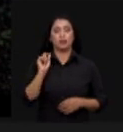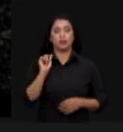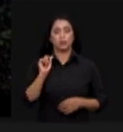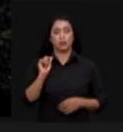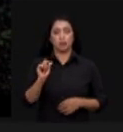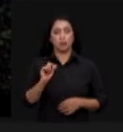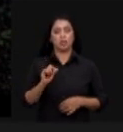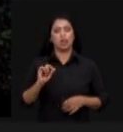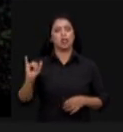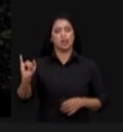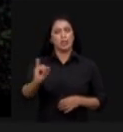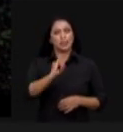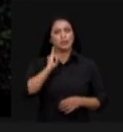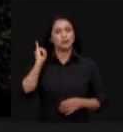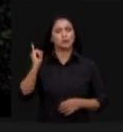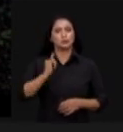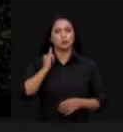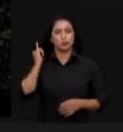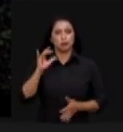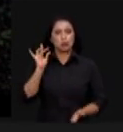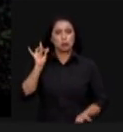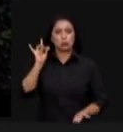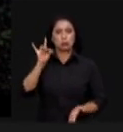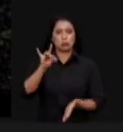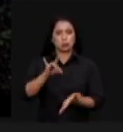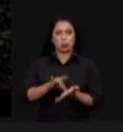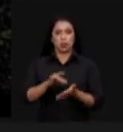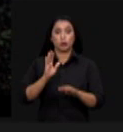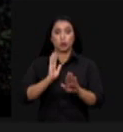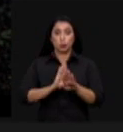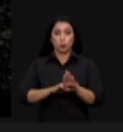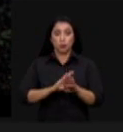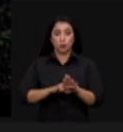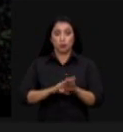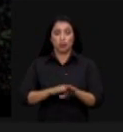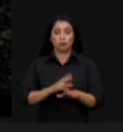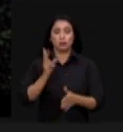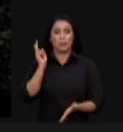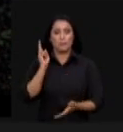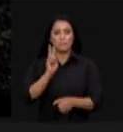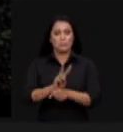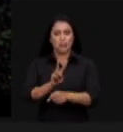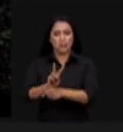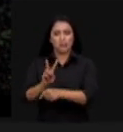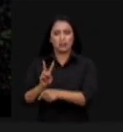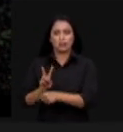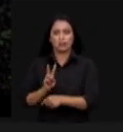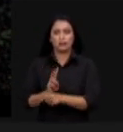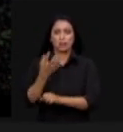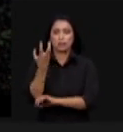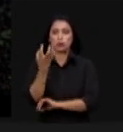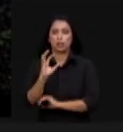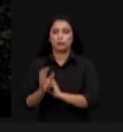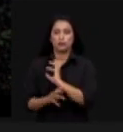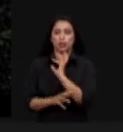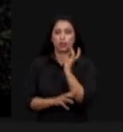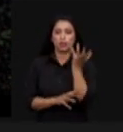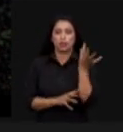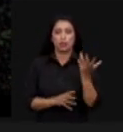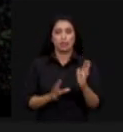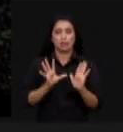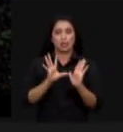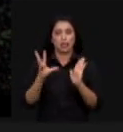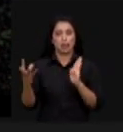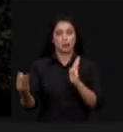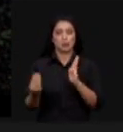ferramenta talvez a mais eficaz de momento para a preservação da floresta nativa da floresta